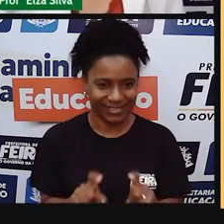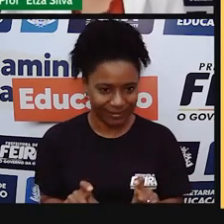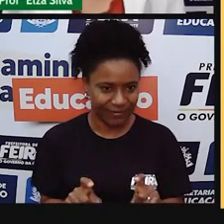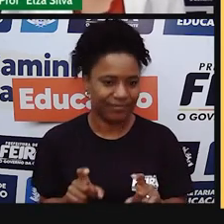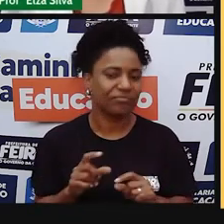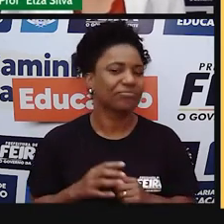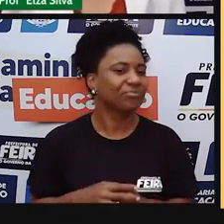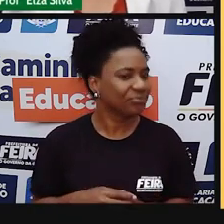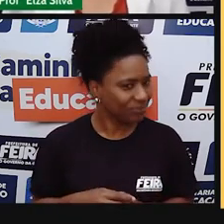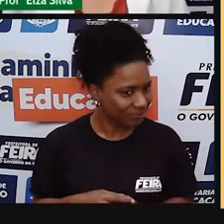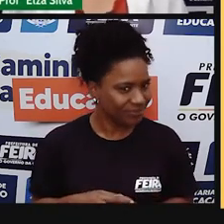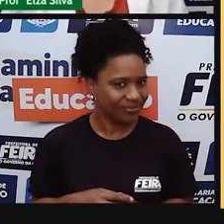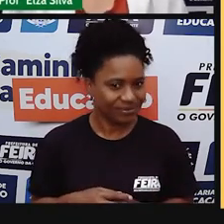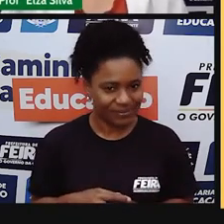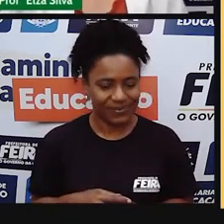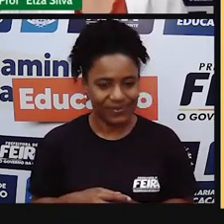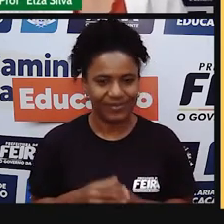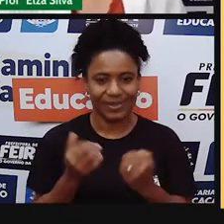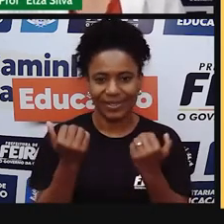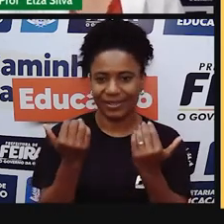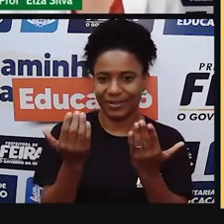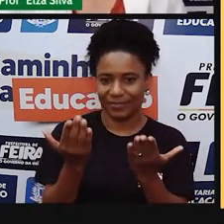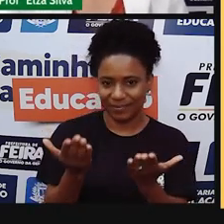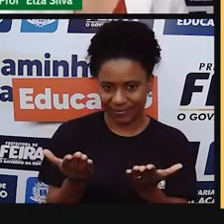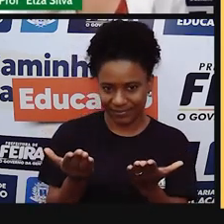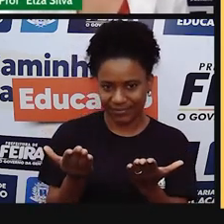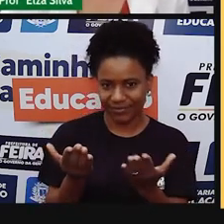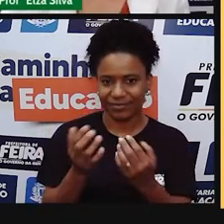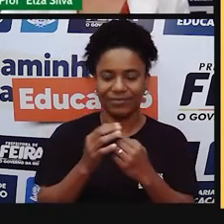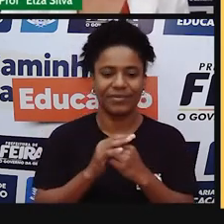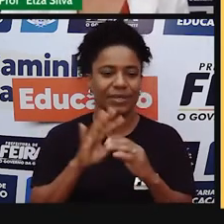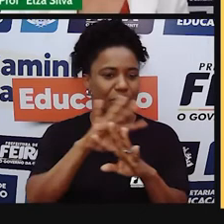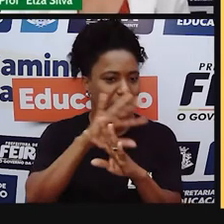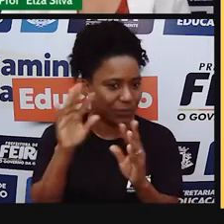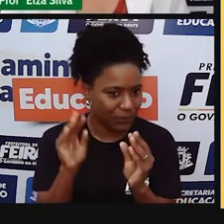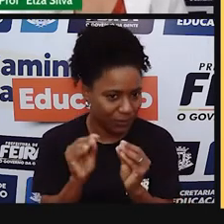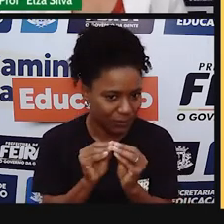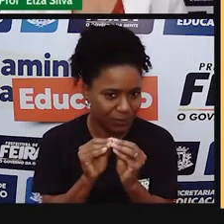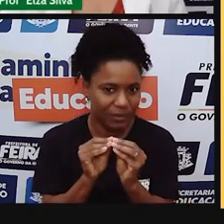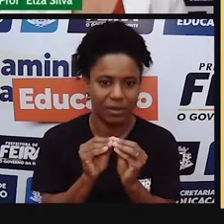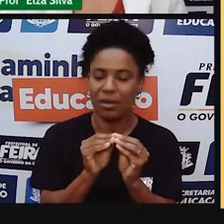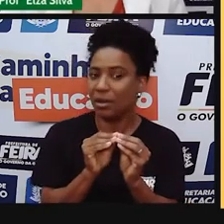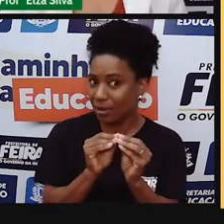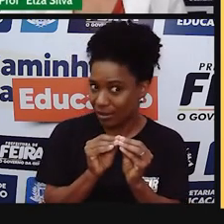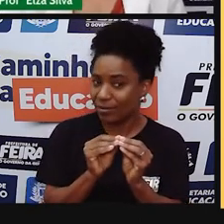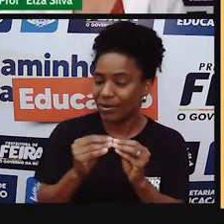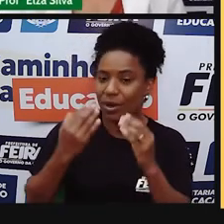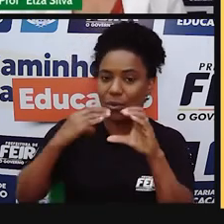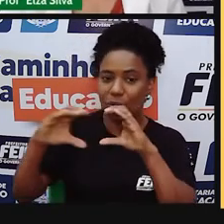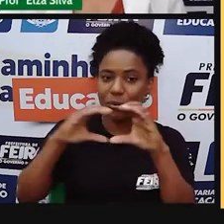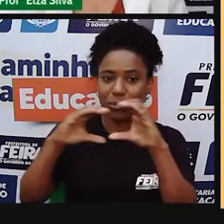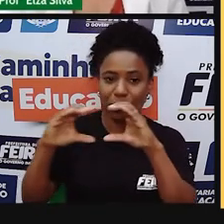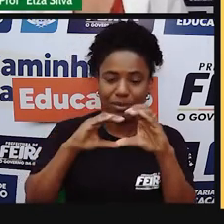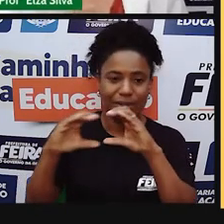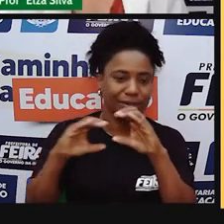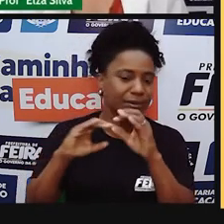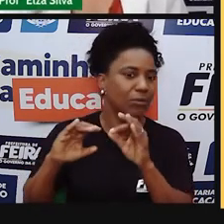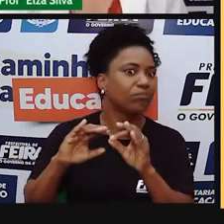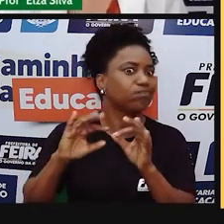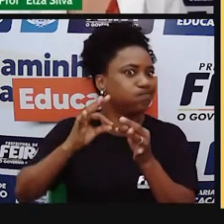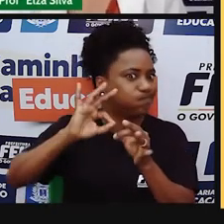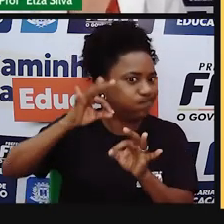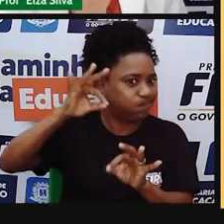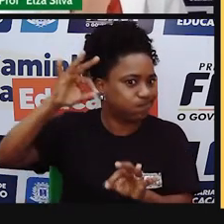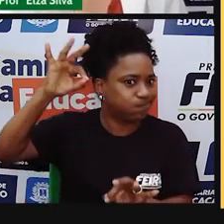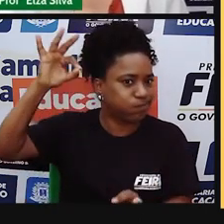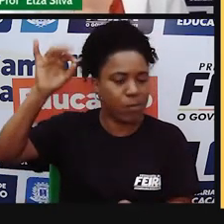Enfim, esta é, é claro que de forma resumida, né, porque a história da comunicação é extensa, essa